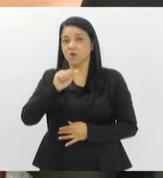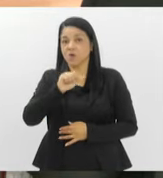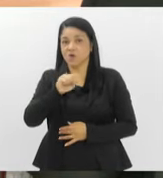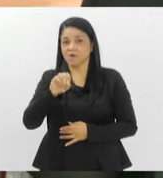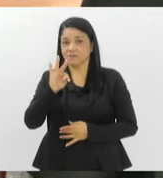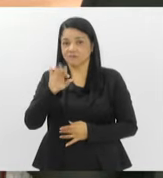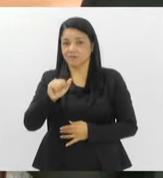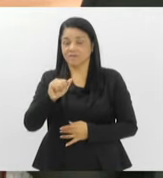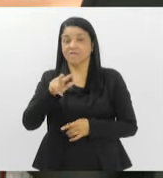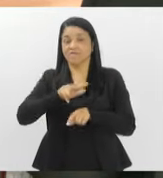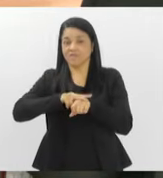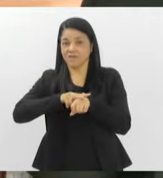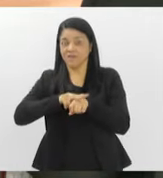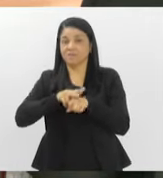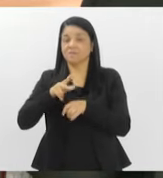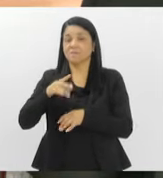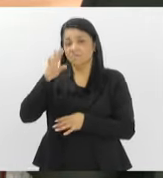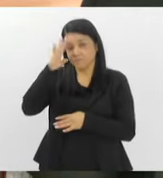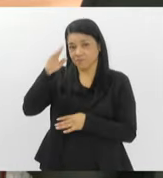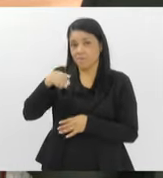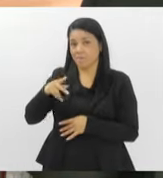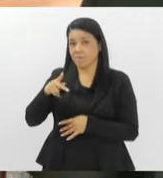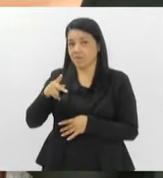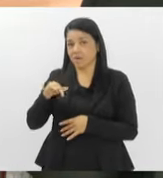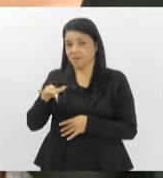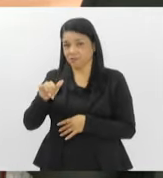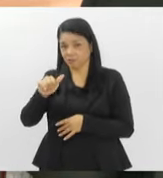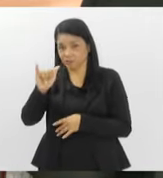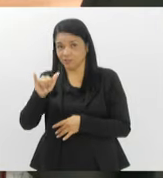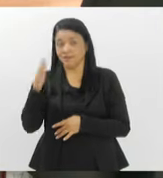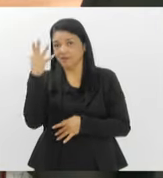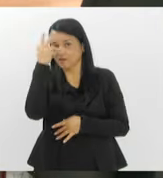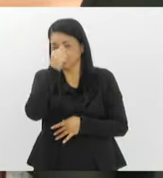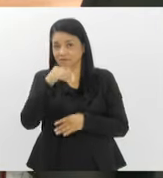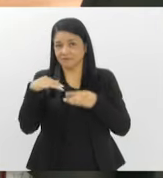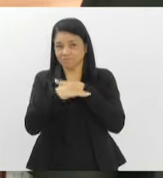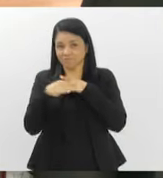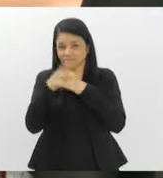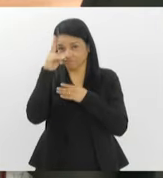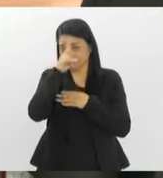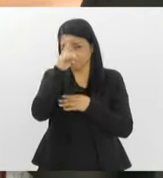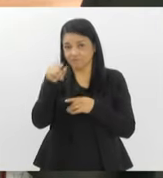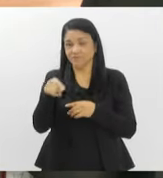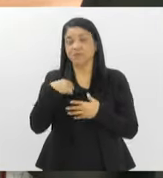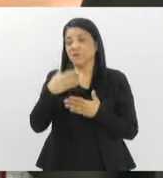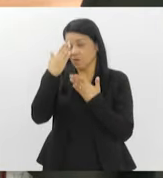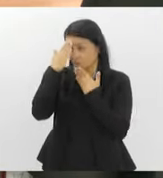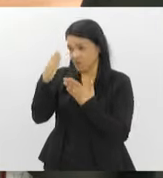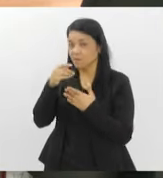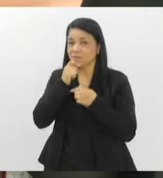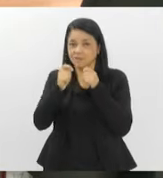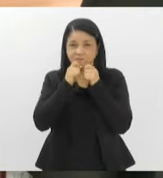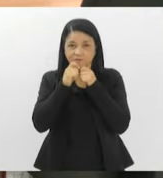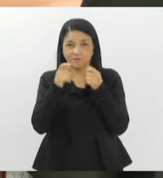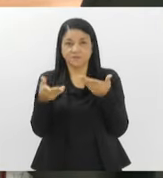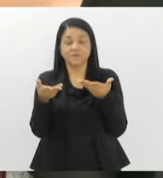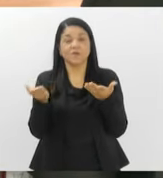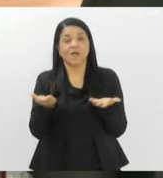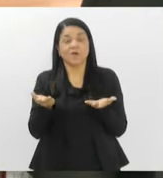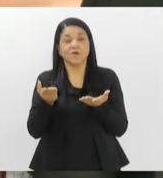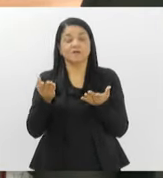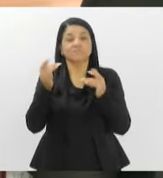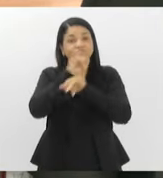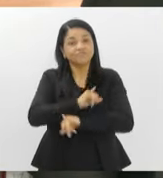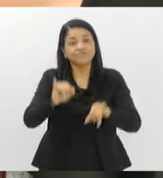Paraty, que é uma cidade linda, histórica, né? Muito obrigado aí, PV, agradece ao Luiz pela entrevista. Vamos ao nosso